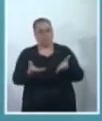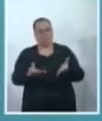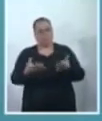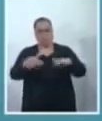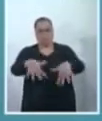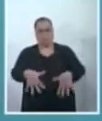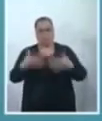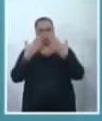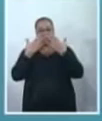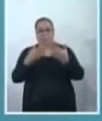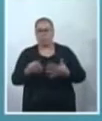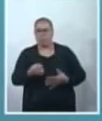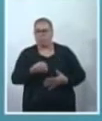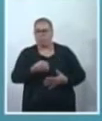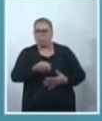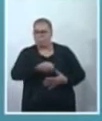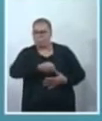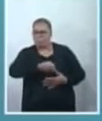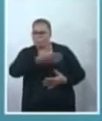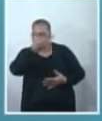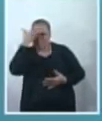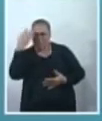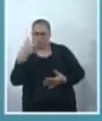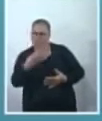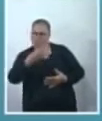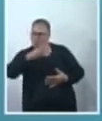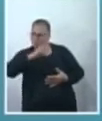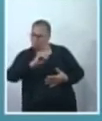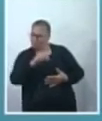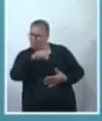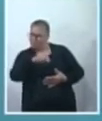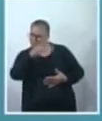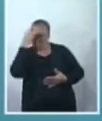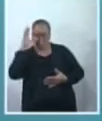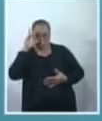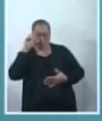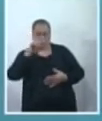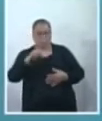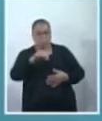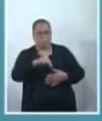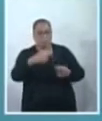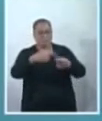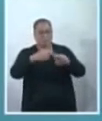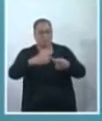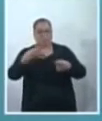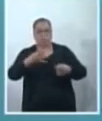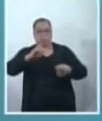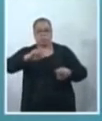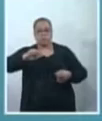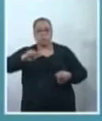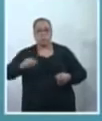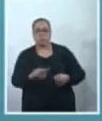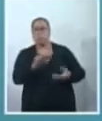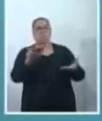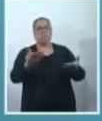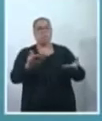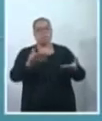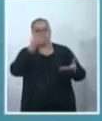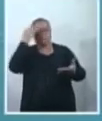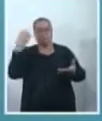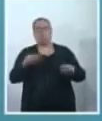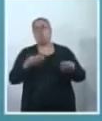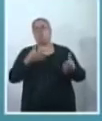pública com 40 pessoas participando numa cidade com quase um milhão de habitantes, não é algo que nós podemos chamar, de fato, de